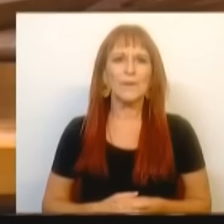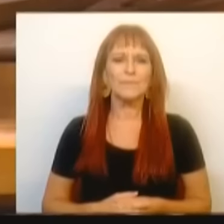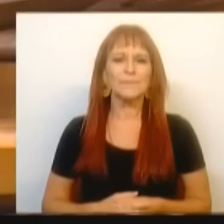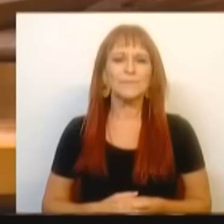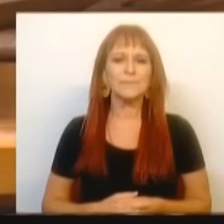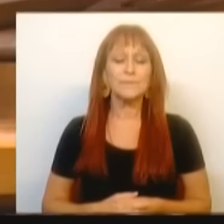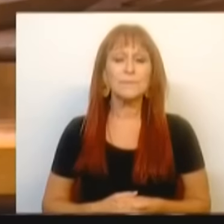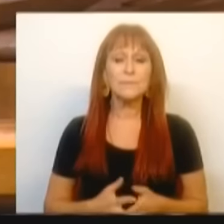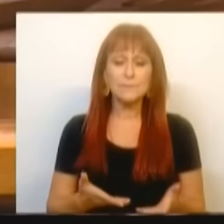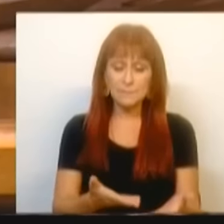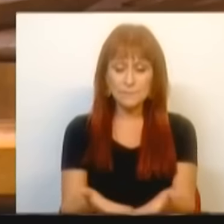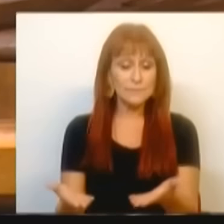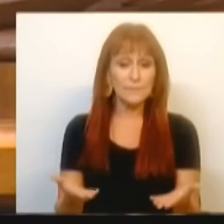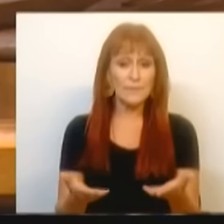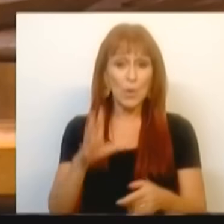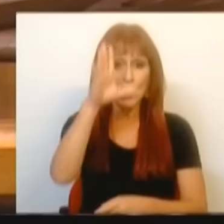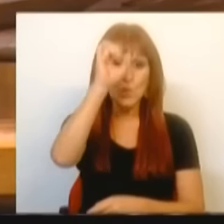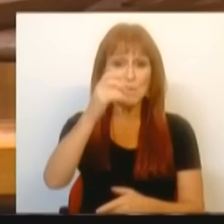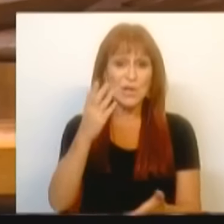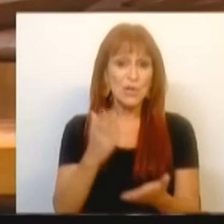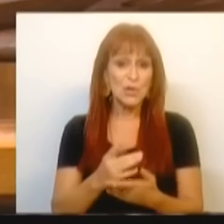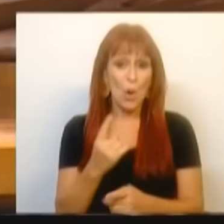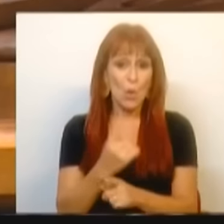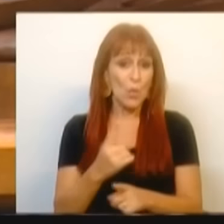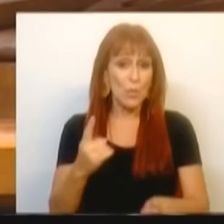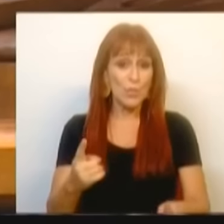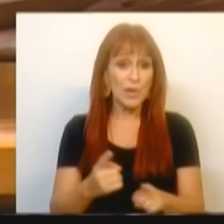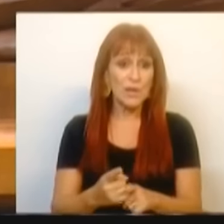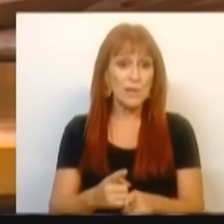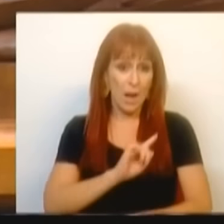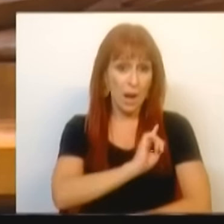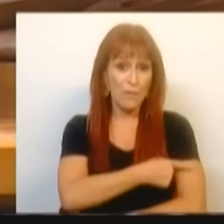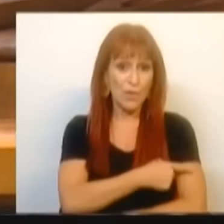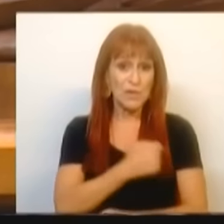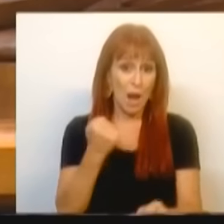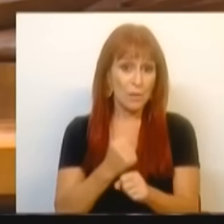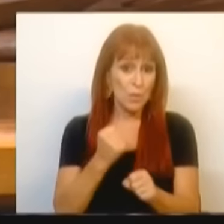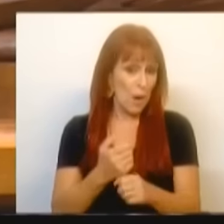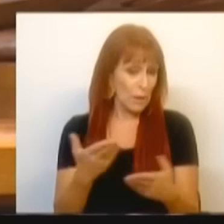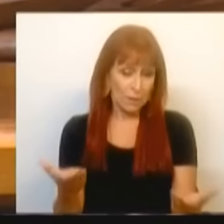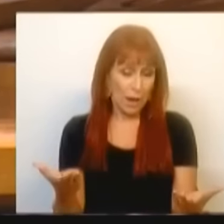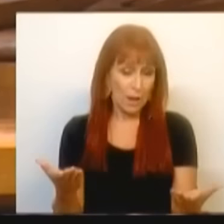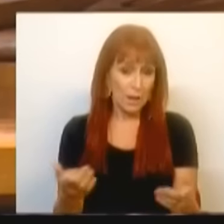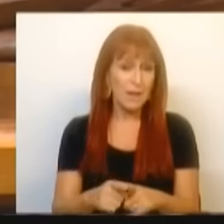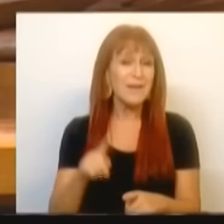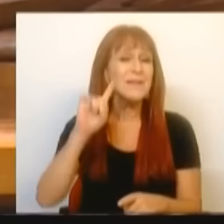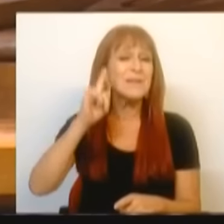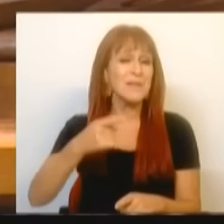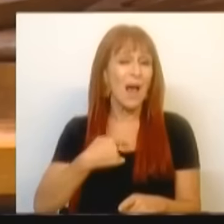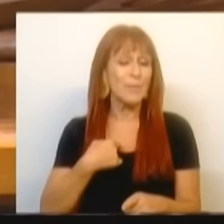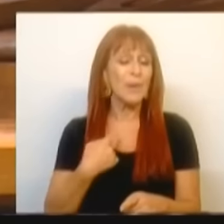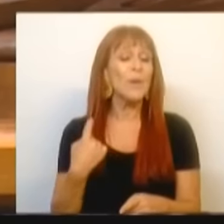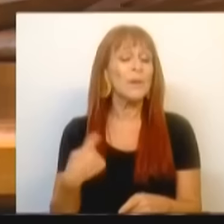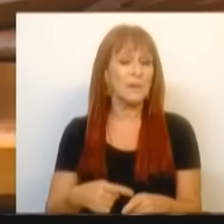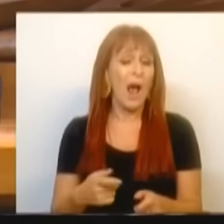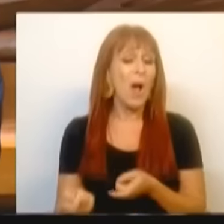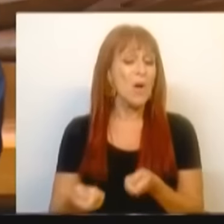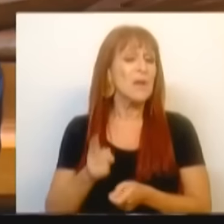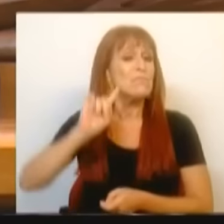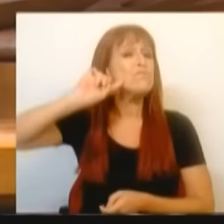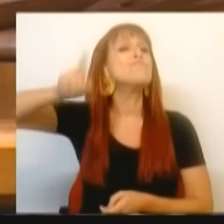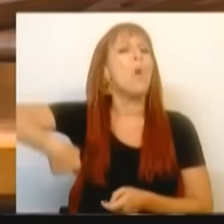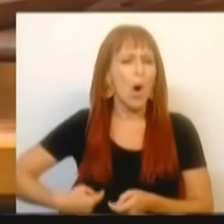Com isto, o Estado só tem motivo e força para atuar. Sabe o que se está a organizar.